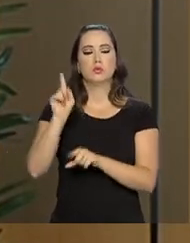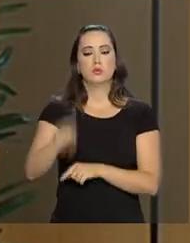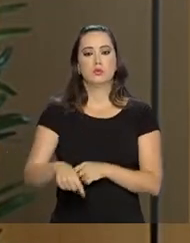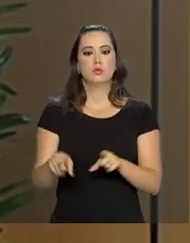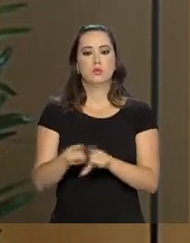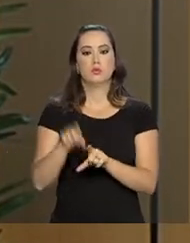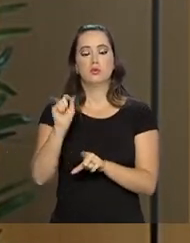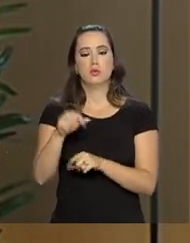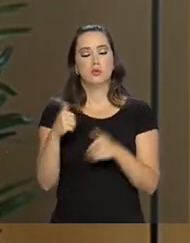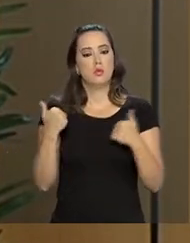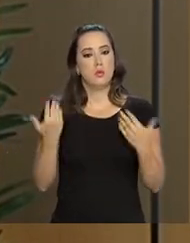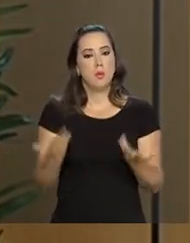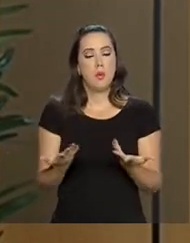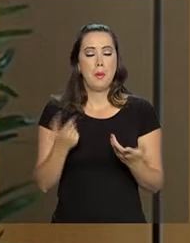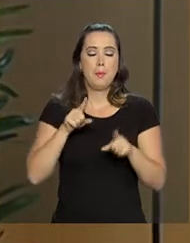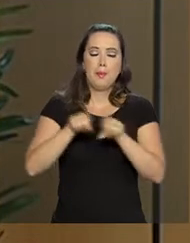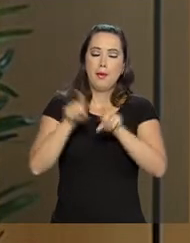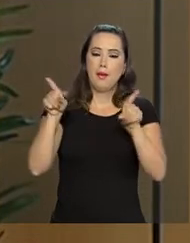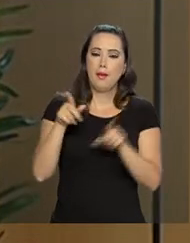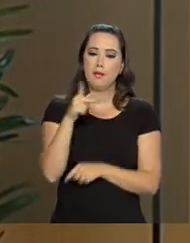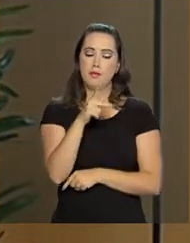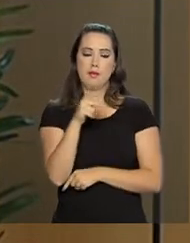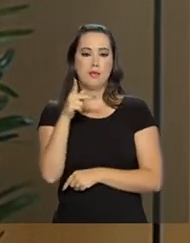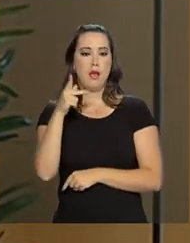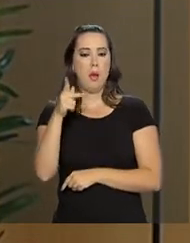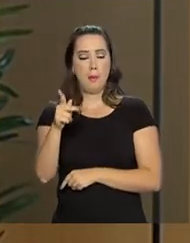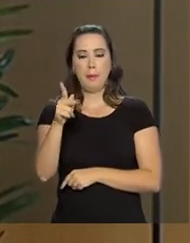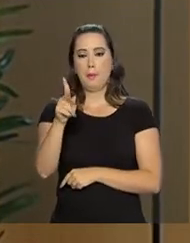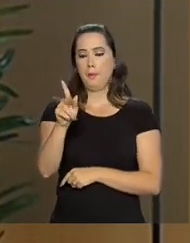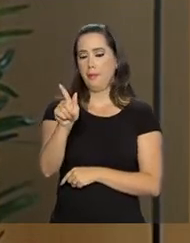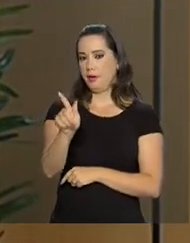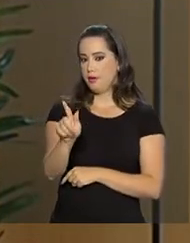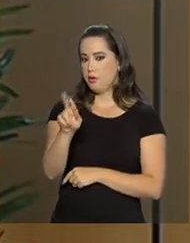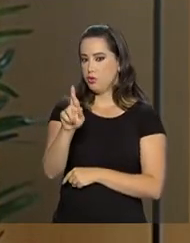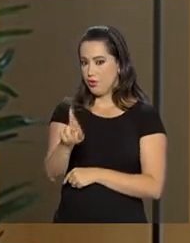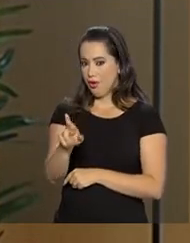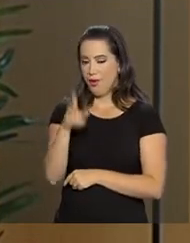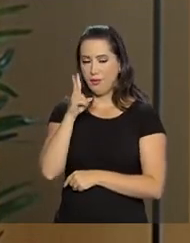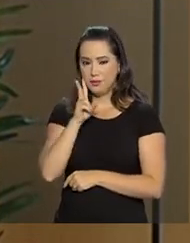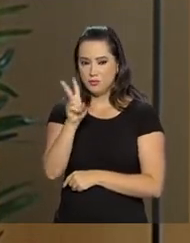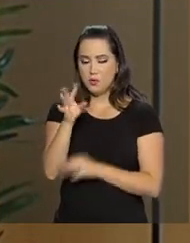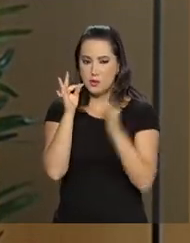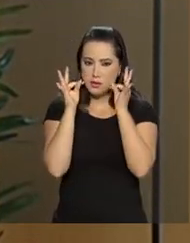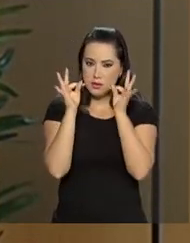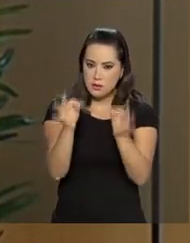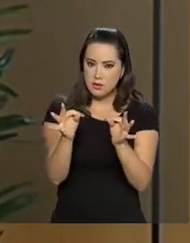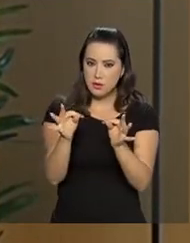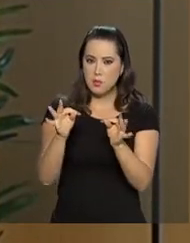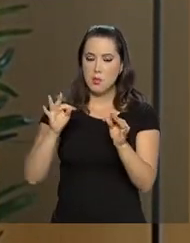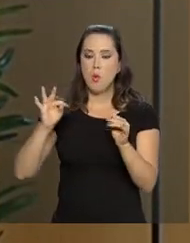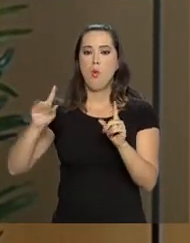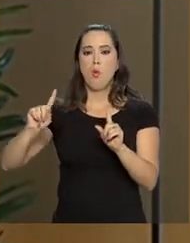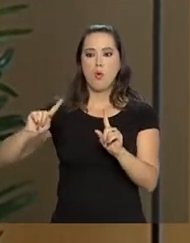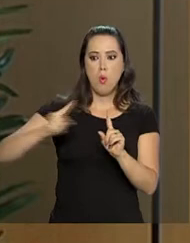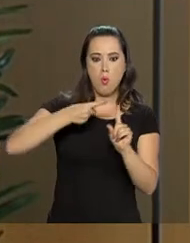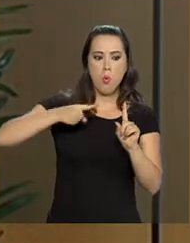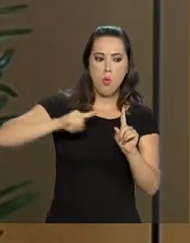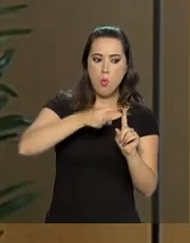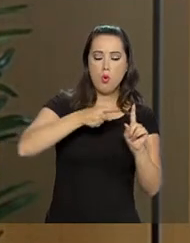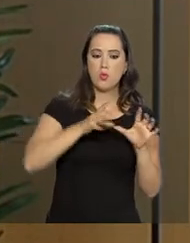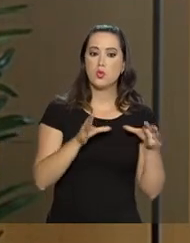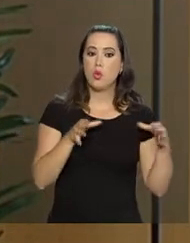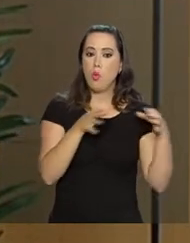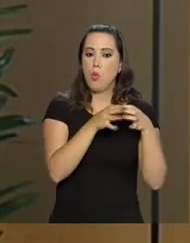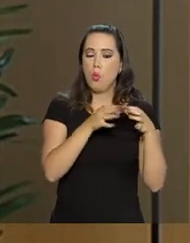Porém, a Procuradoria-Geral da República, com base nesses depoimentos, nessas acusações, de que existe uma organização